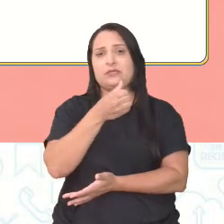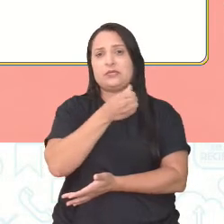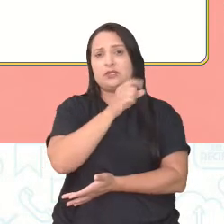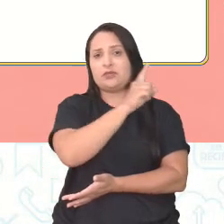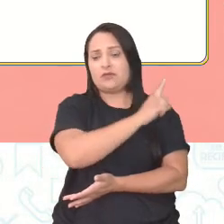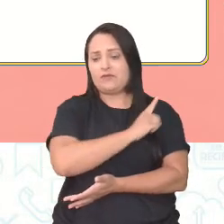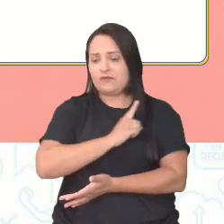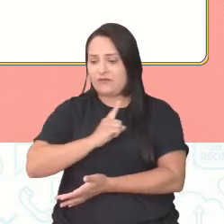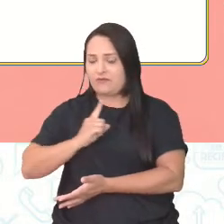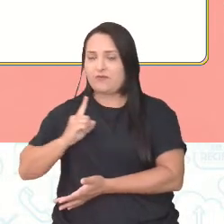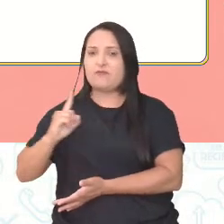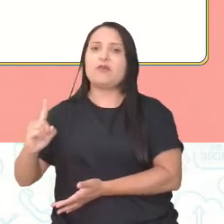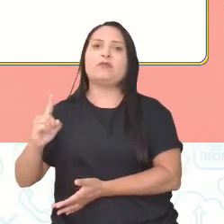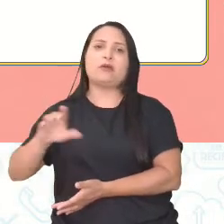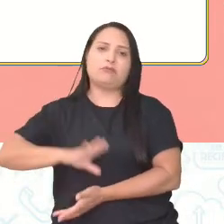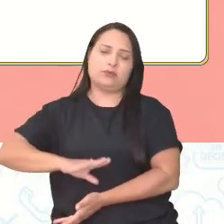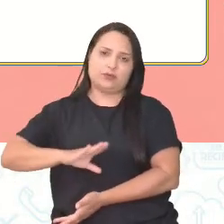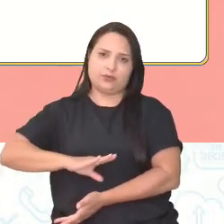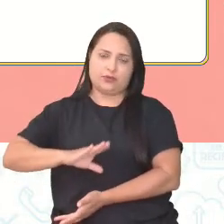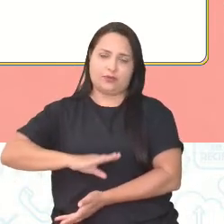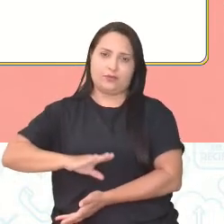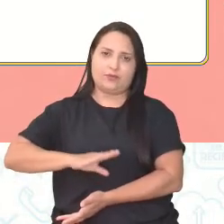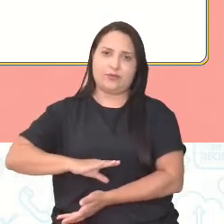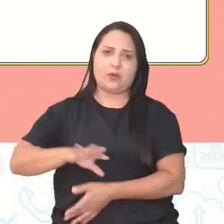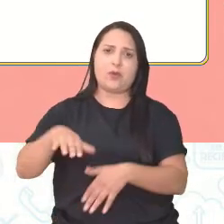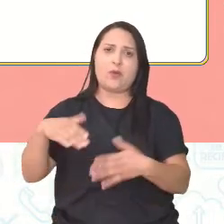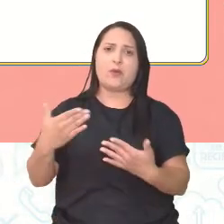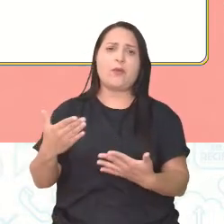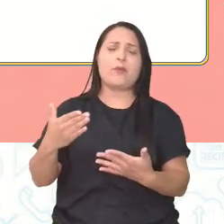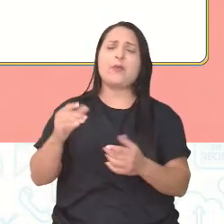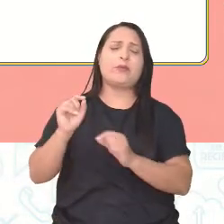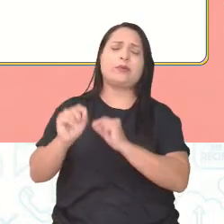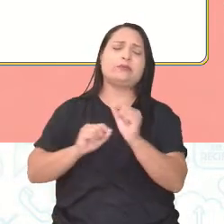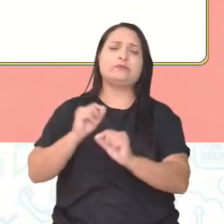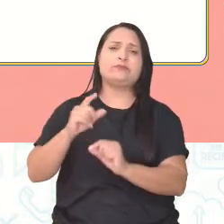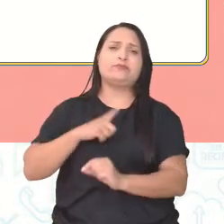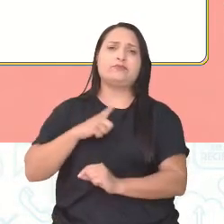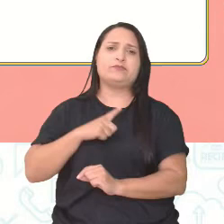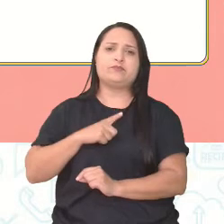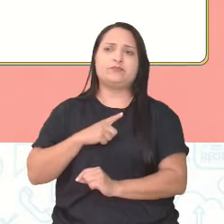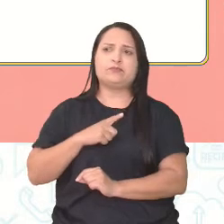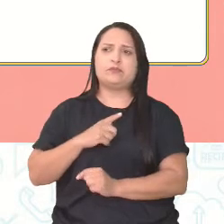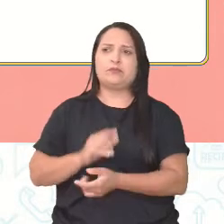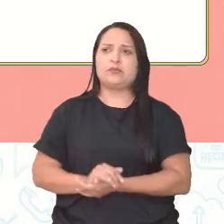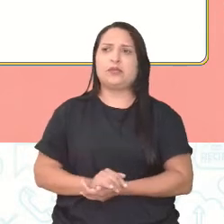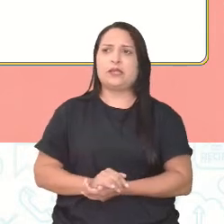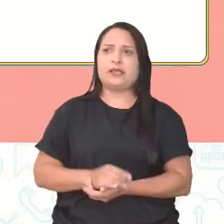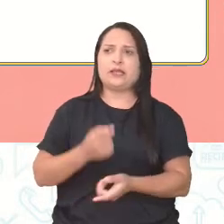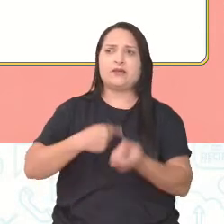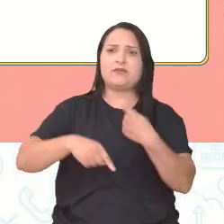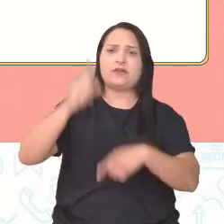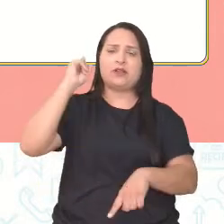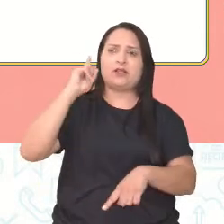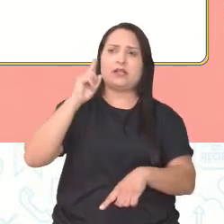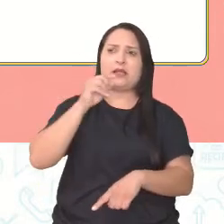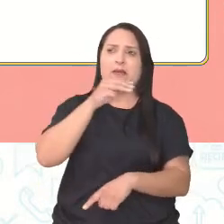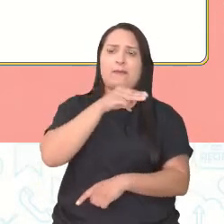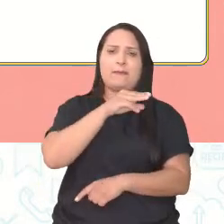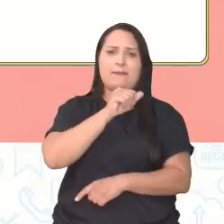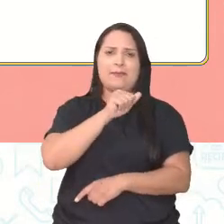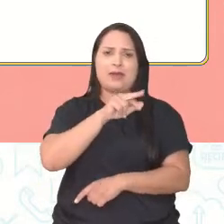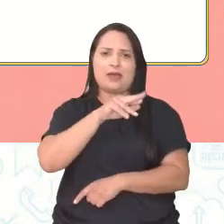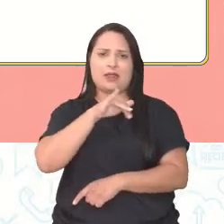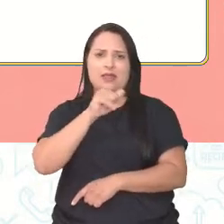Atlântico em retorno a Portugal. Qual foi esse evento? E aí? Foi revolução da Maria da